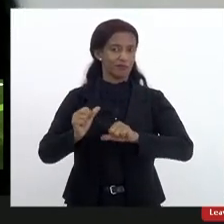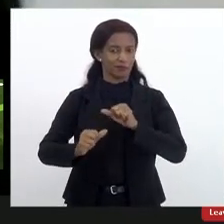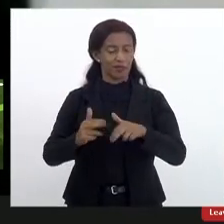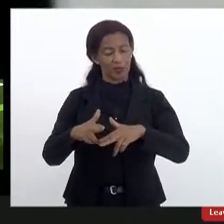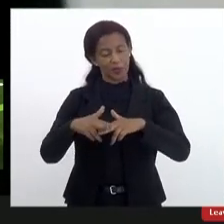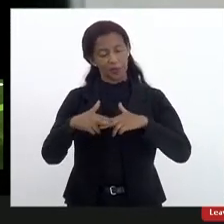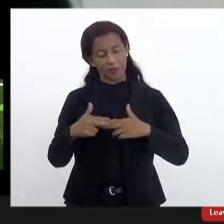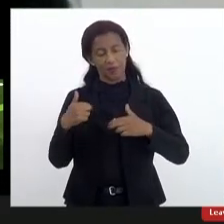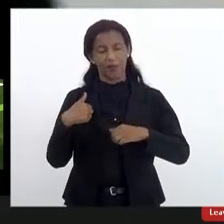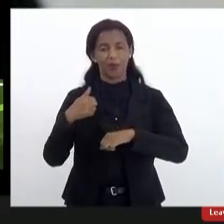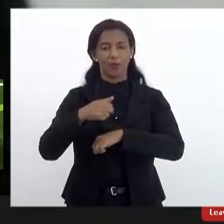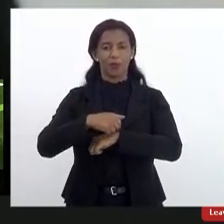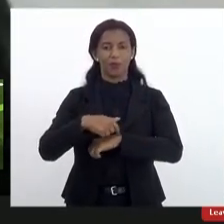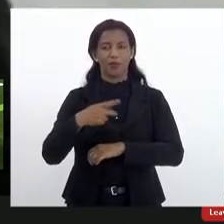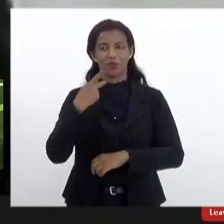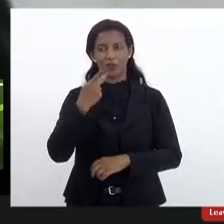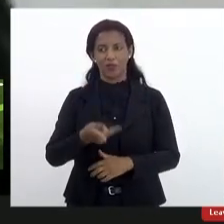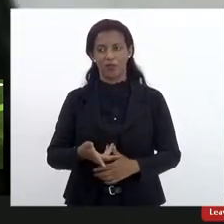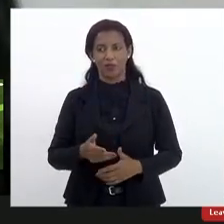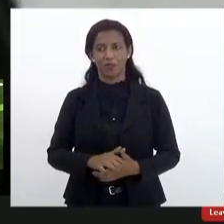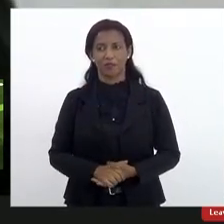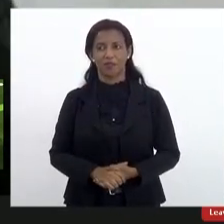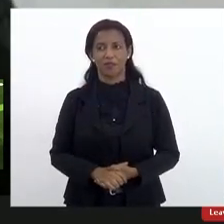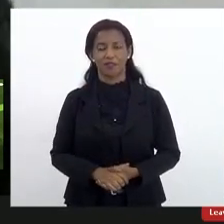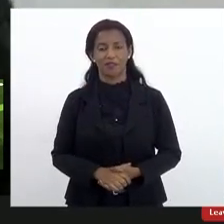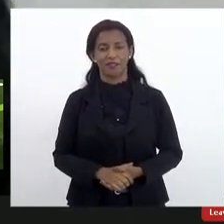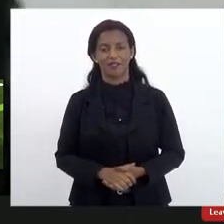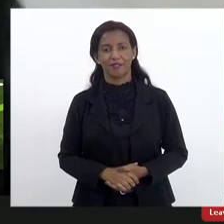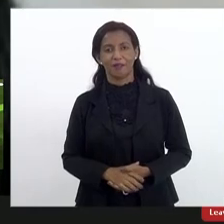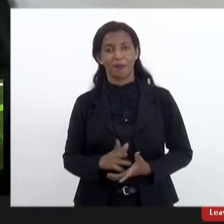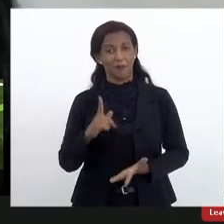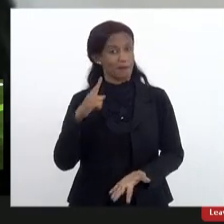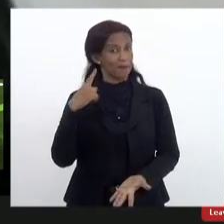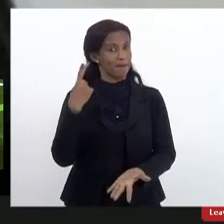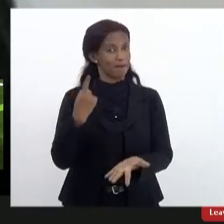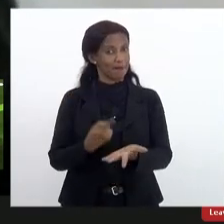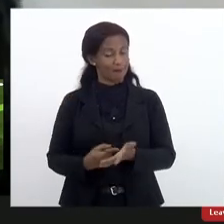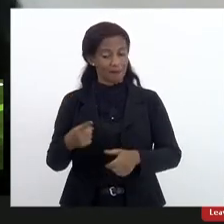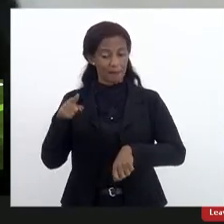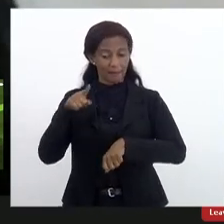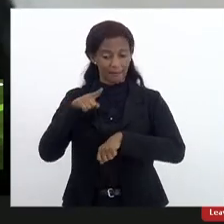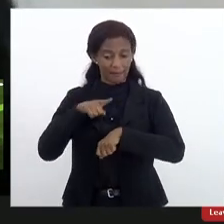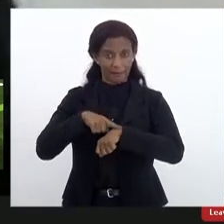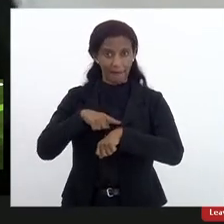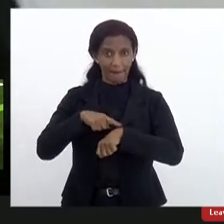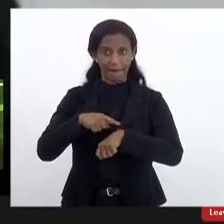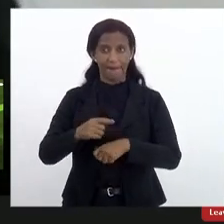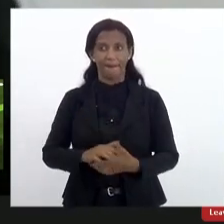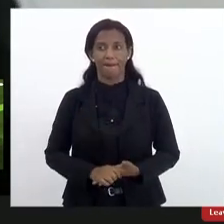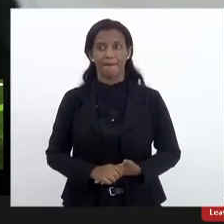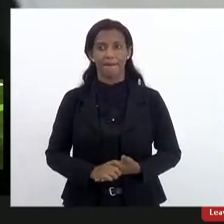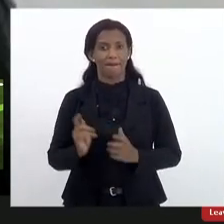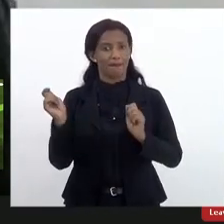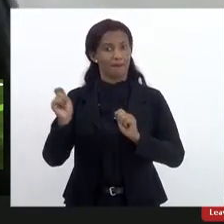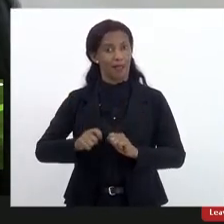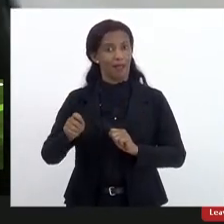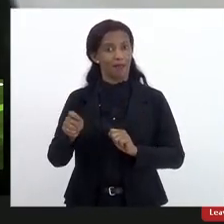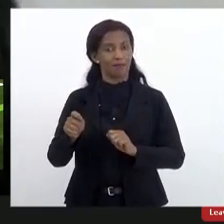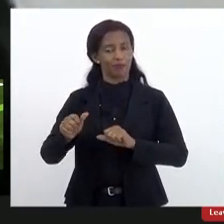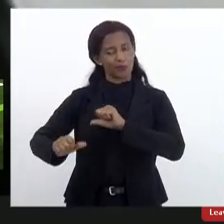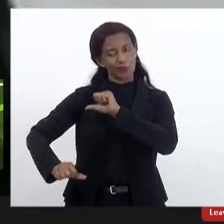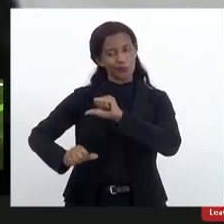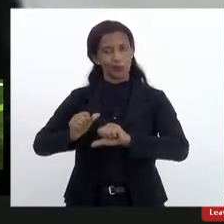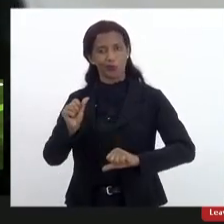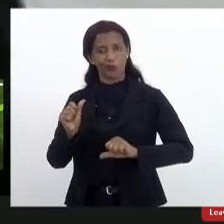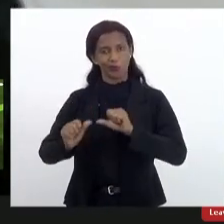por isso o momento de fala aqui para registrar que no momento da transição em